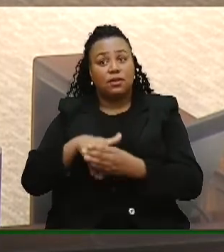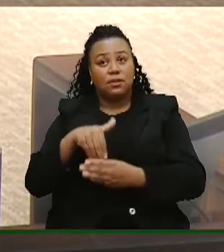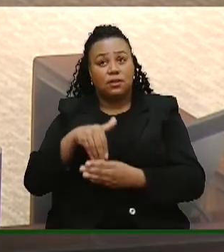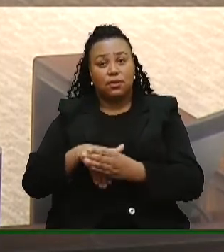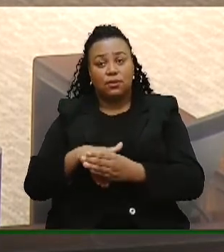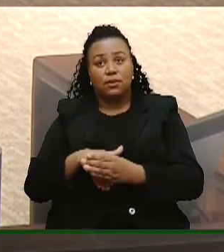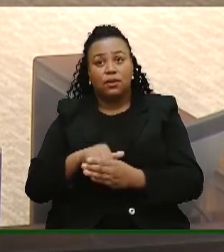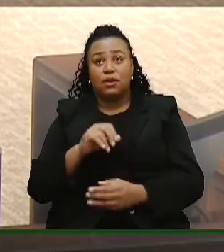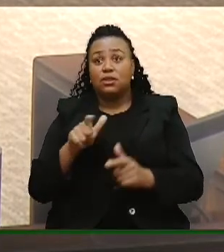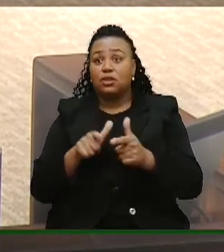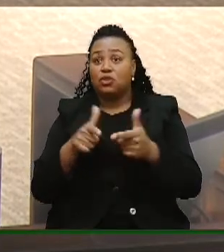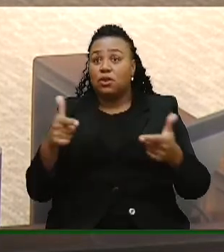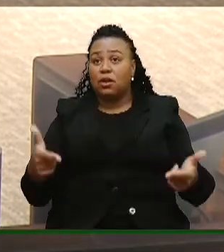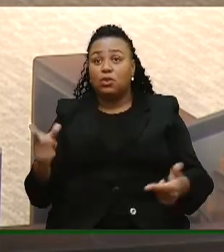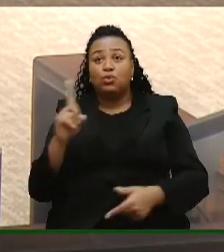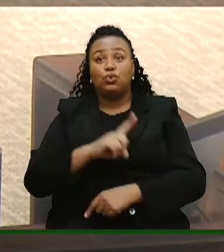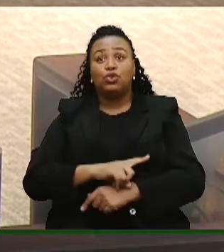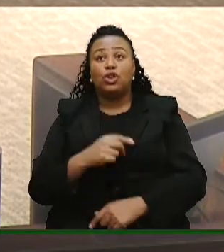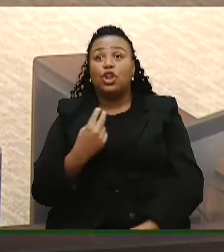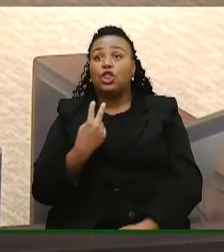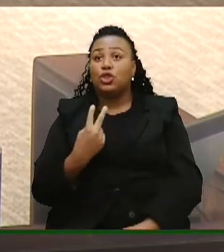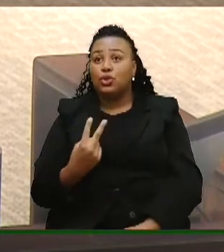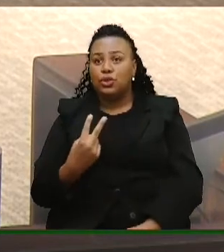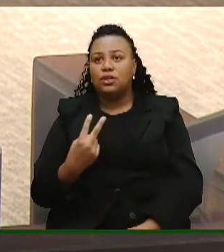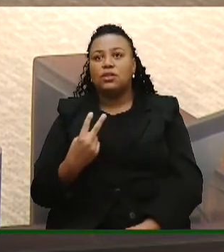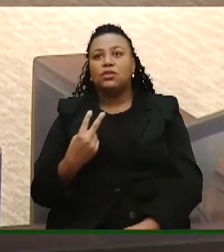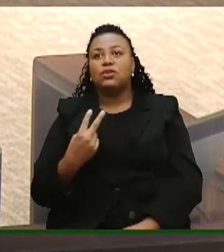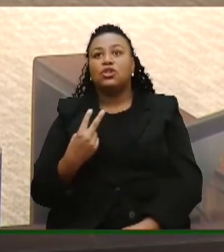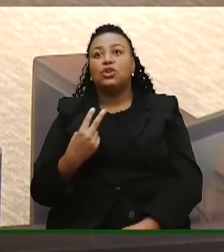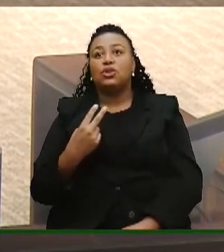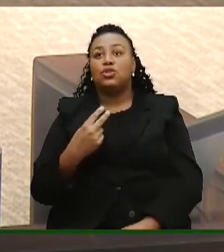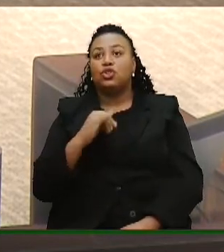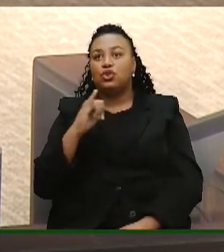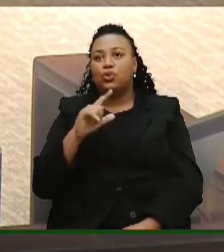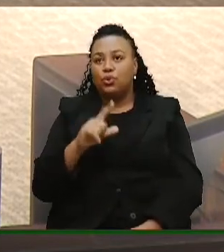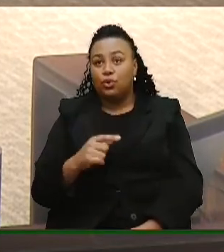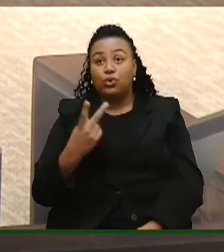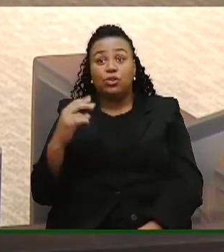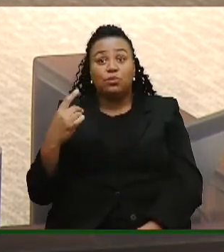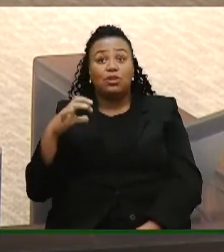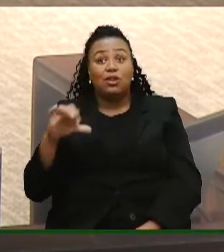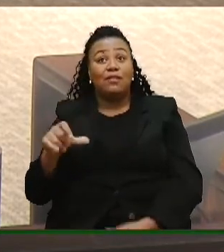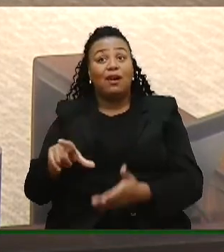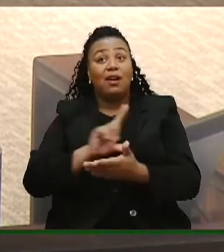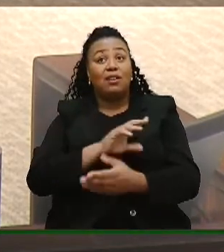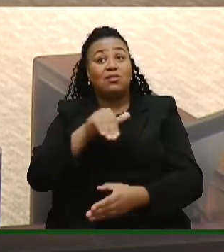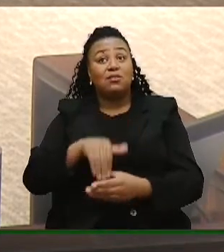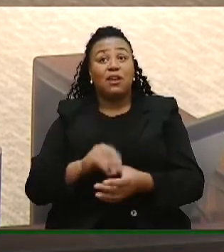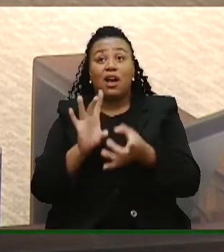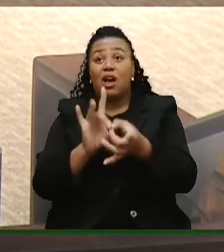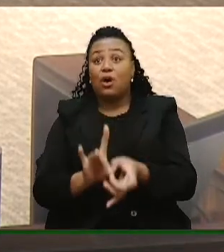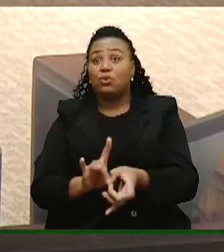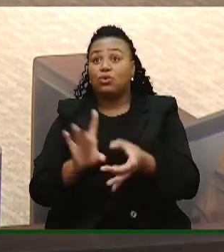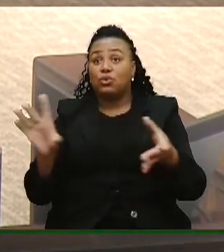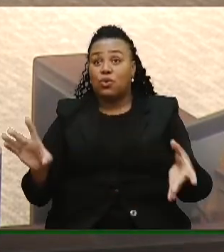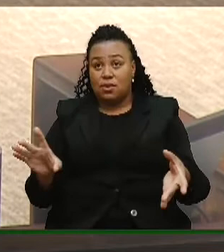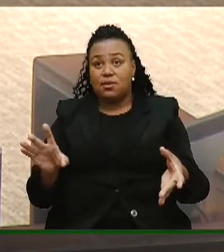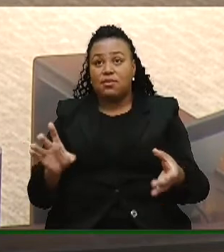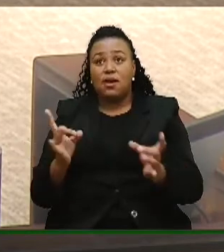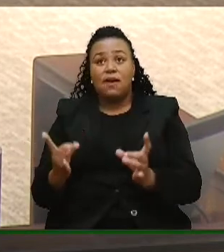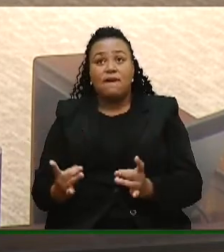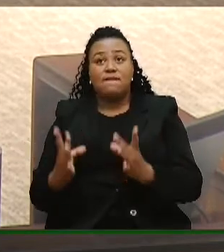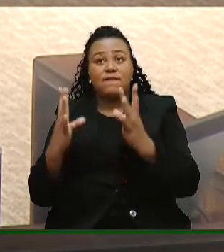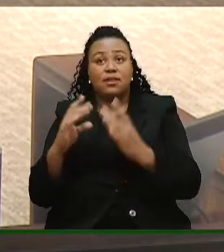Zero Hora divulgou no dia 2 de setembro de 2019, na véspera da votação, para autorizar a